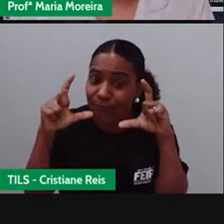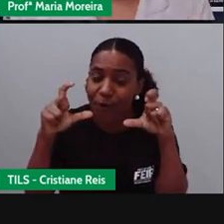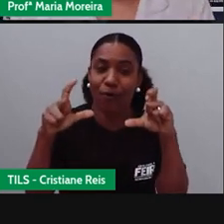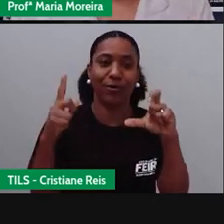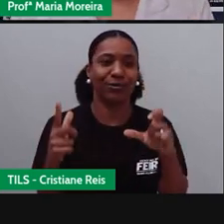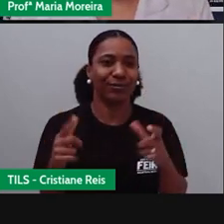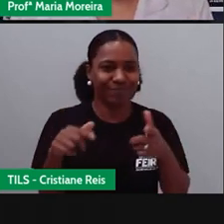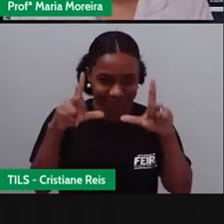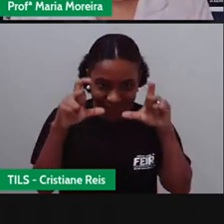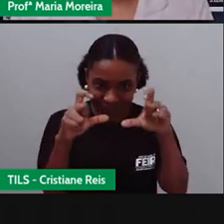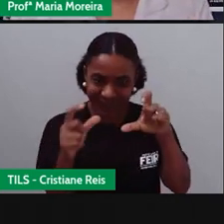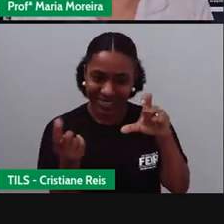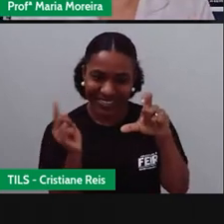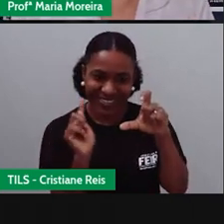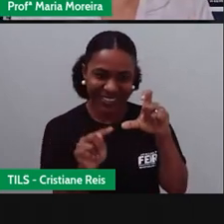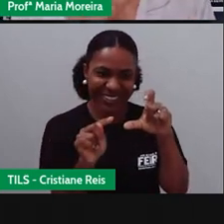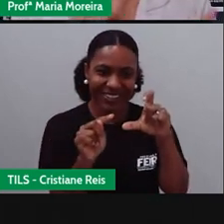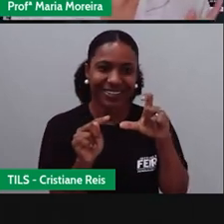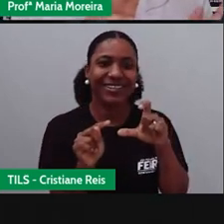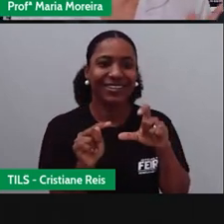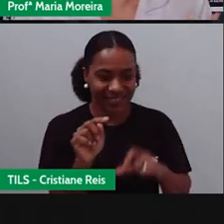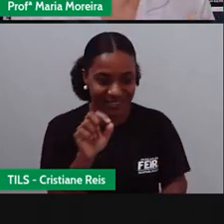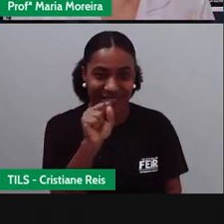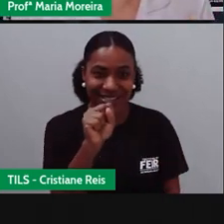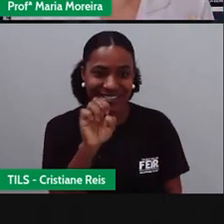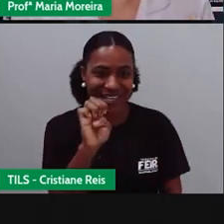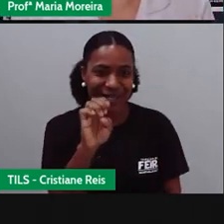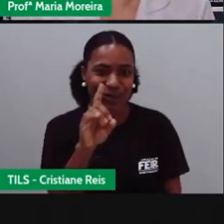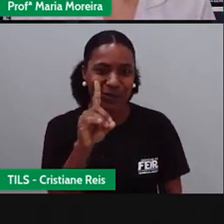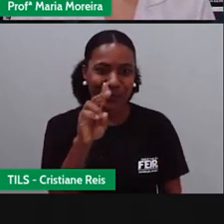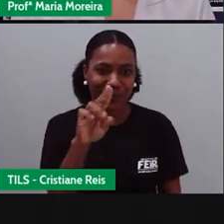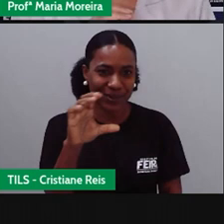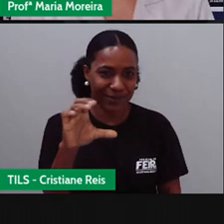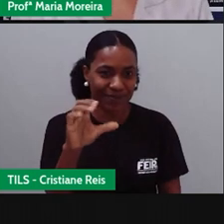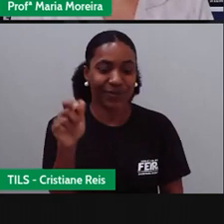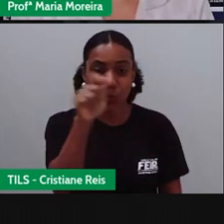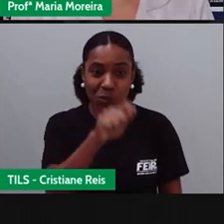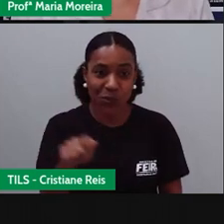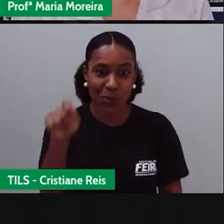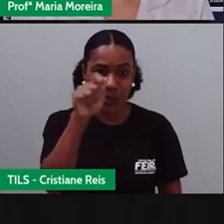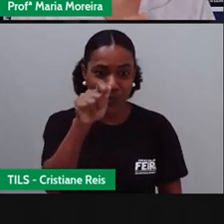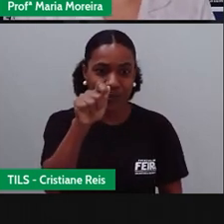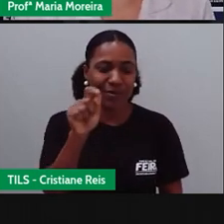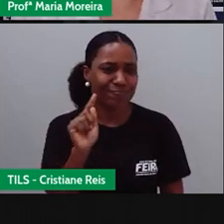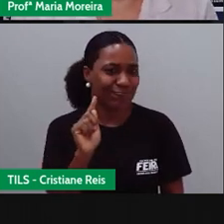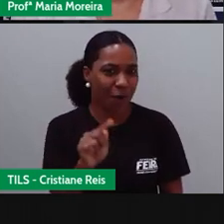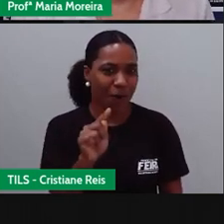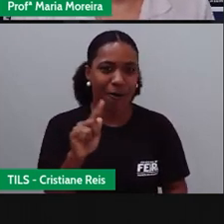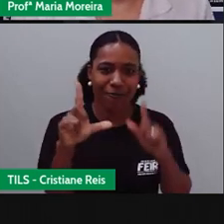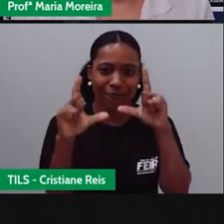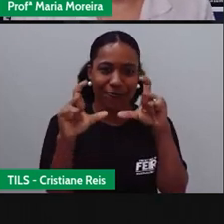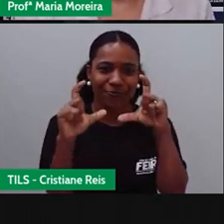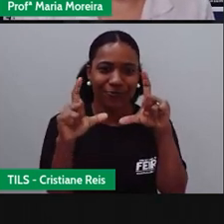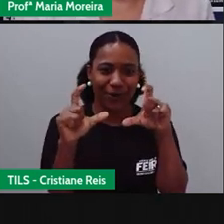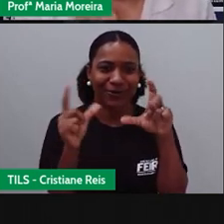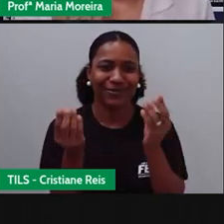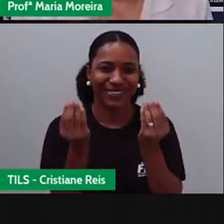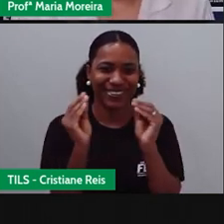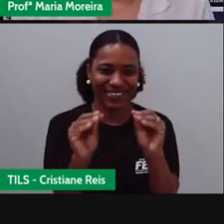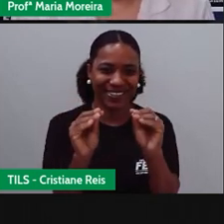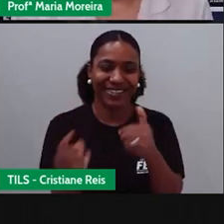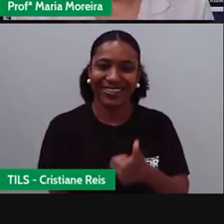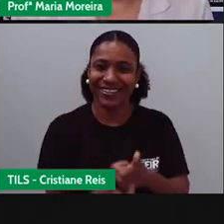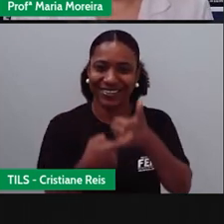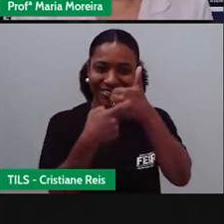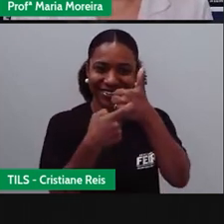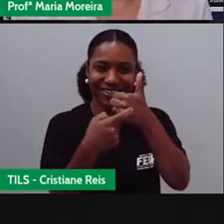marcar a Seduc na foto, tá? Tem a opção lá no Instagram de você marcar uma pessoa na foto. É só marcar a Seduc, que a gente quer